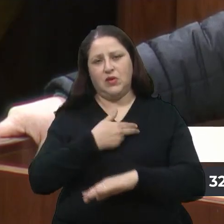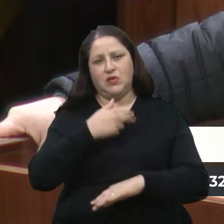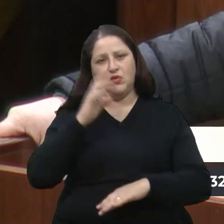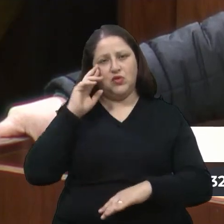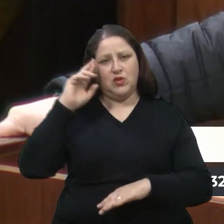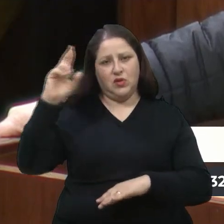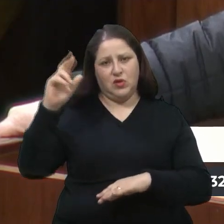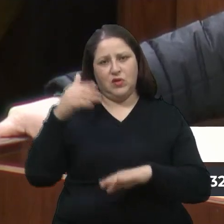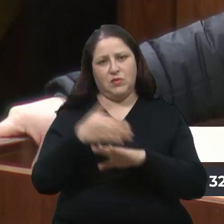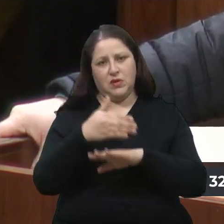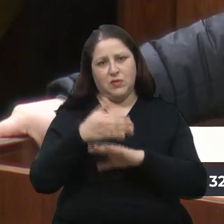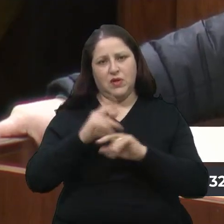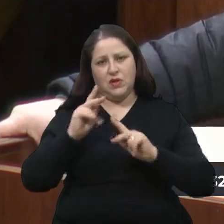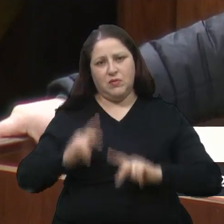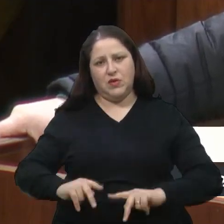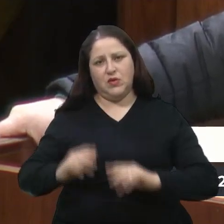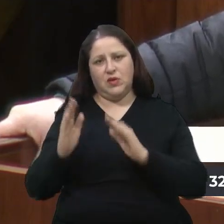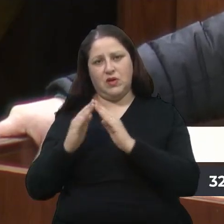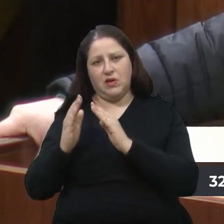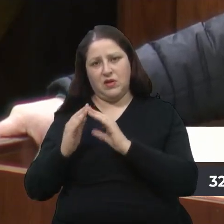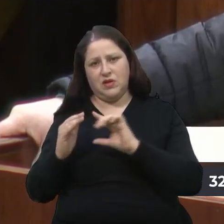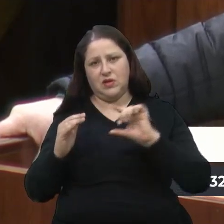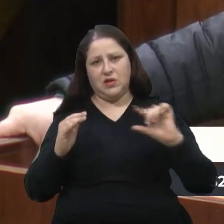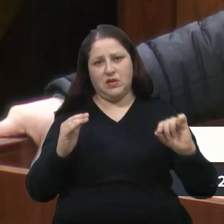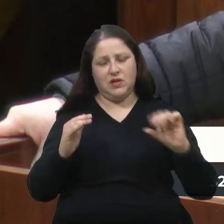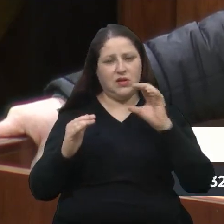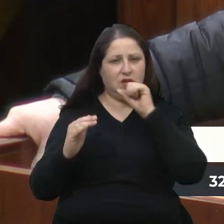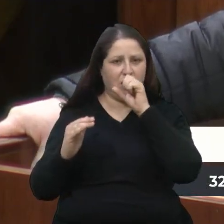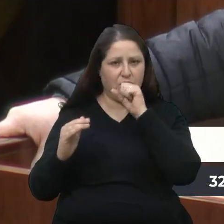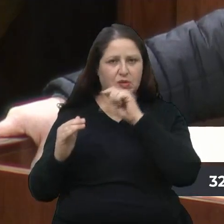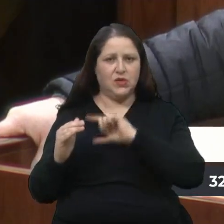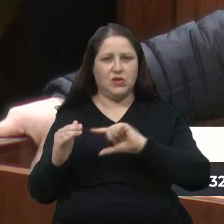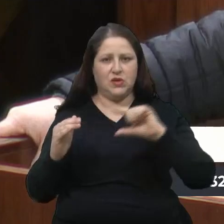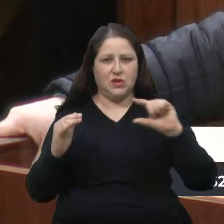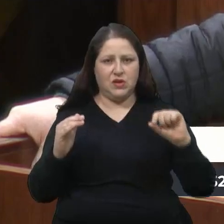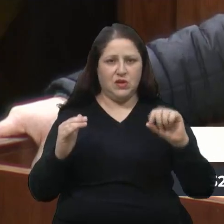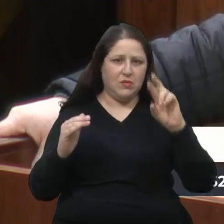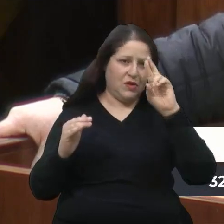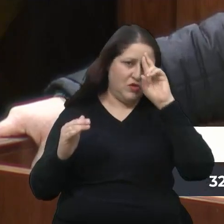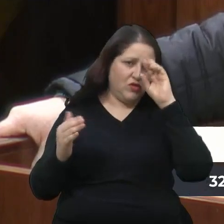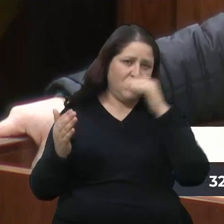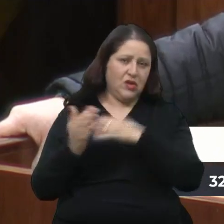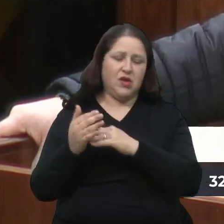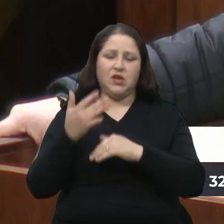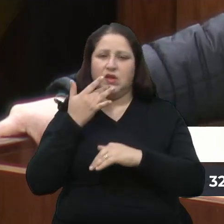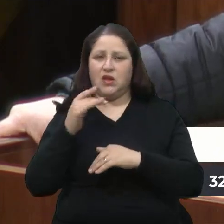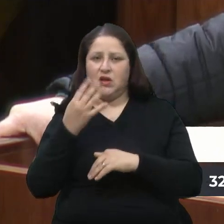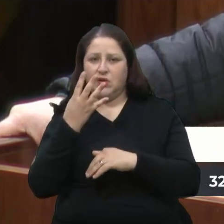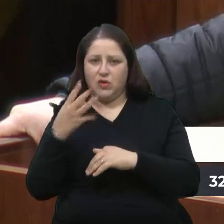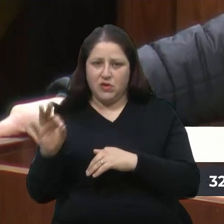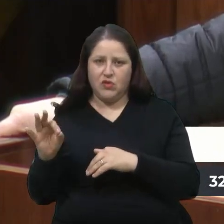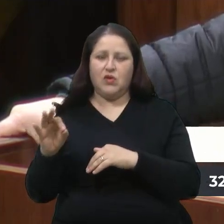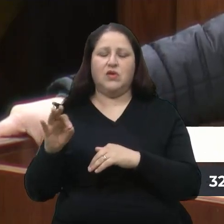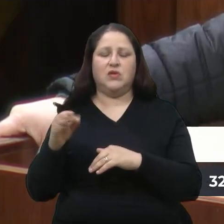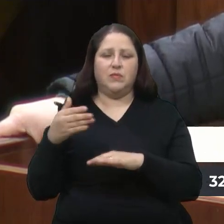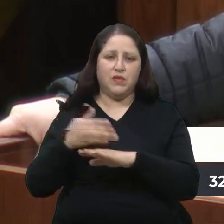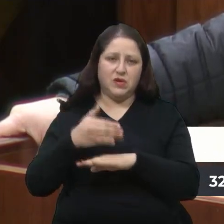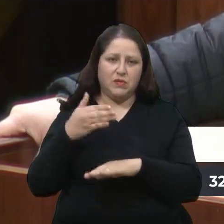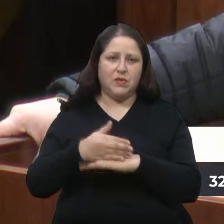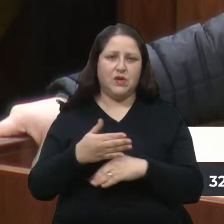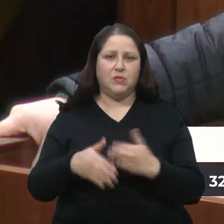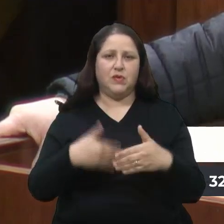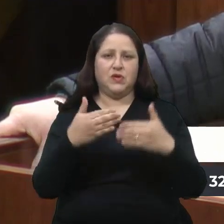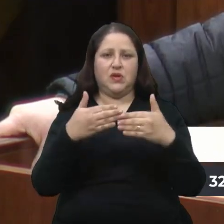eleitores que saíram das suas residências no domingo, no sábado, do meio-dia até as quatro da tarde, participaram desse grande processo do